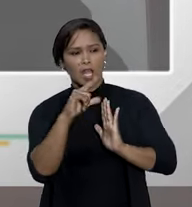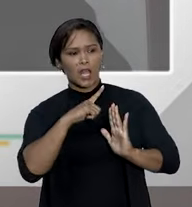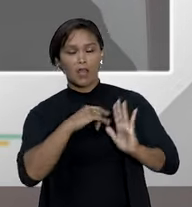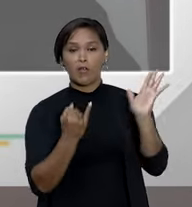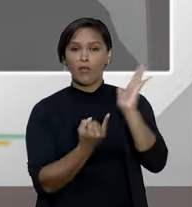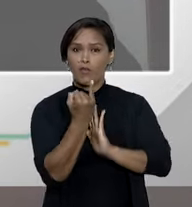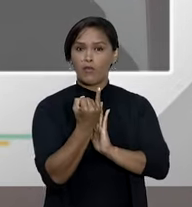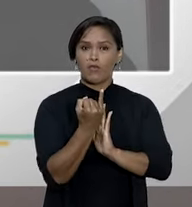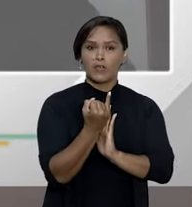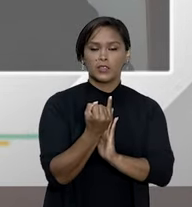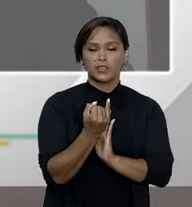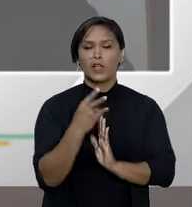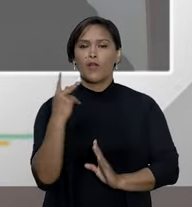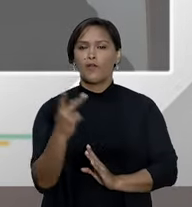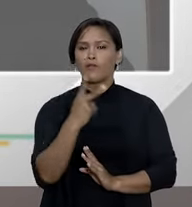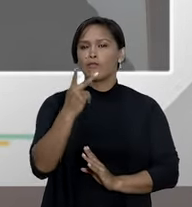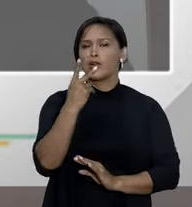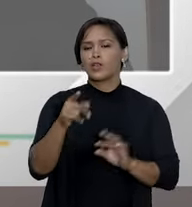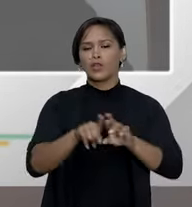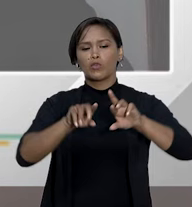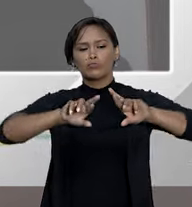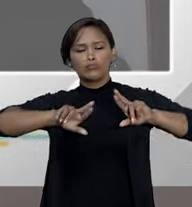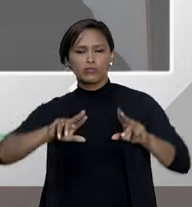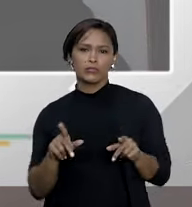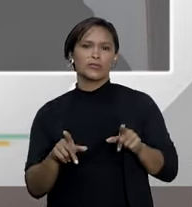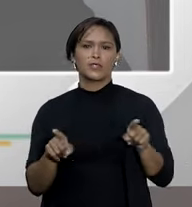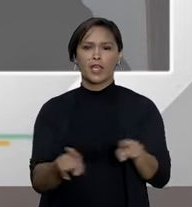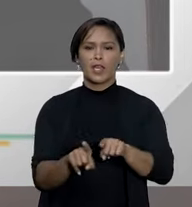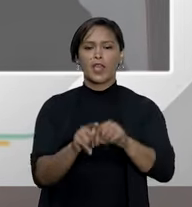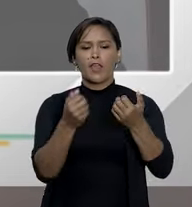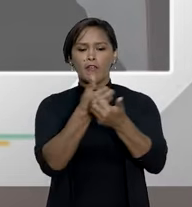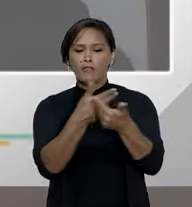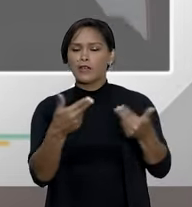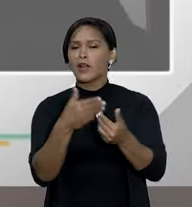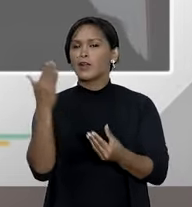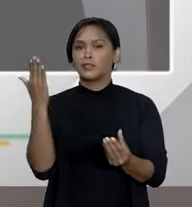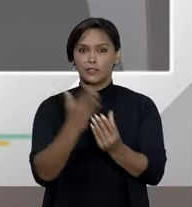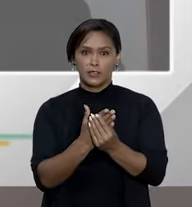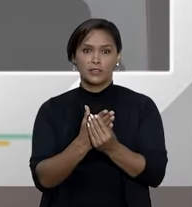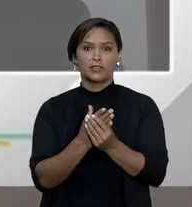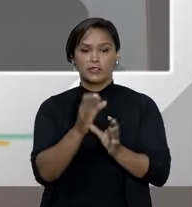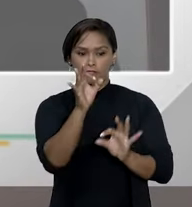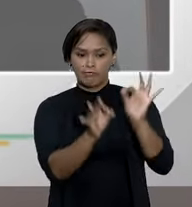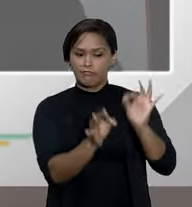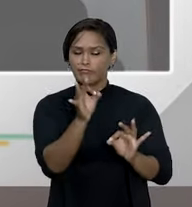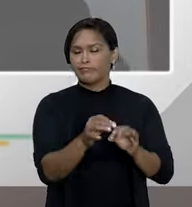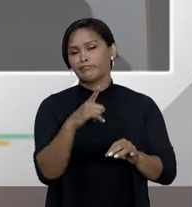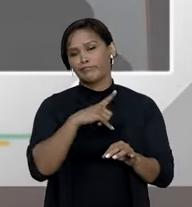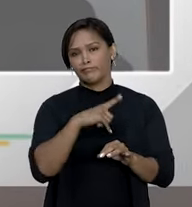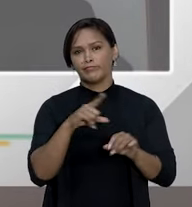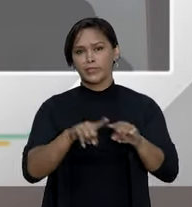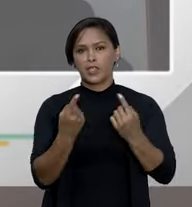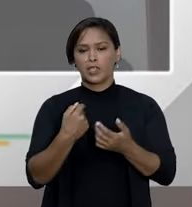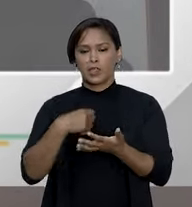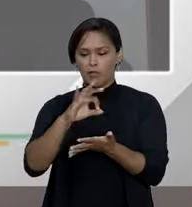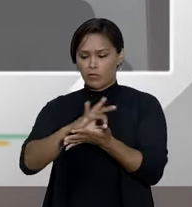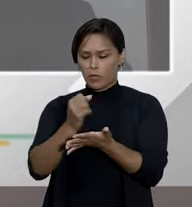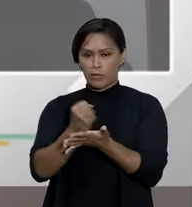altas demandas judiciais. Então, o plano de saúde